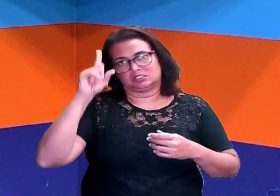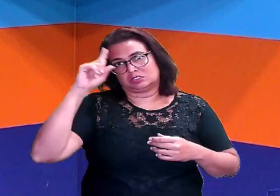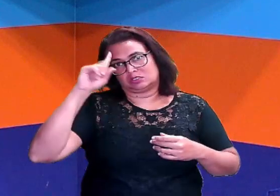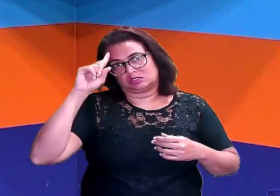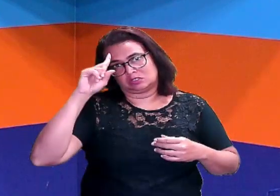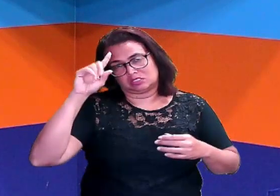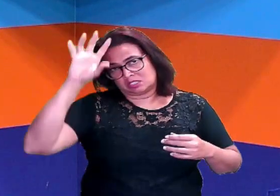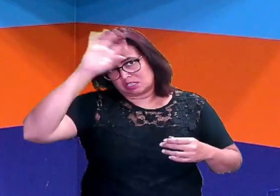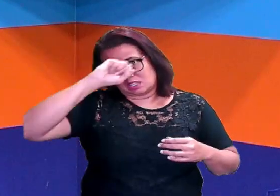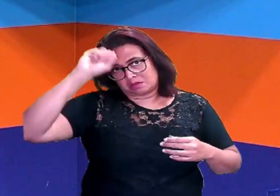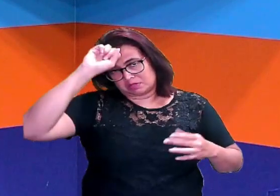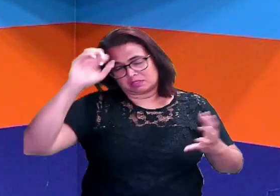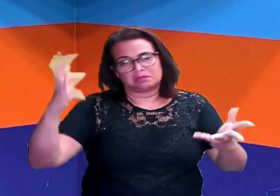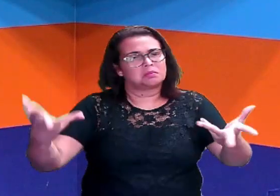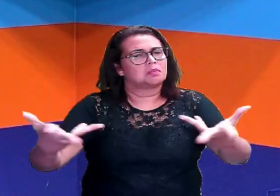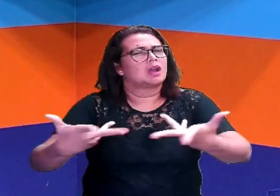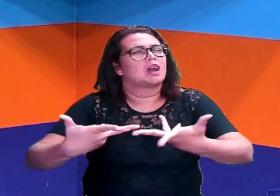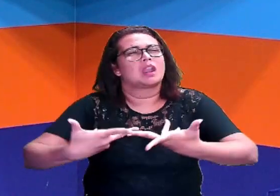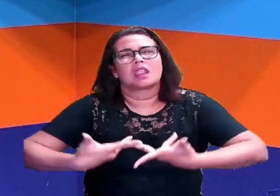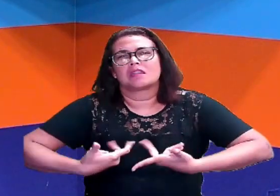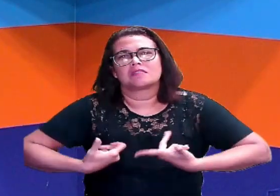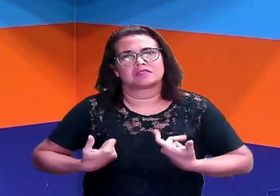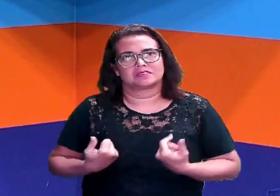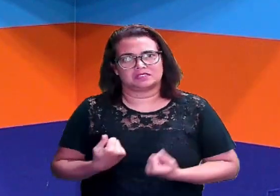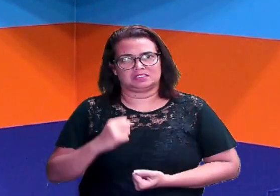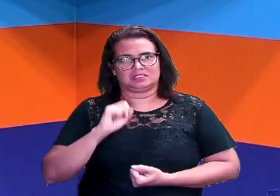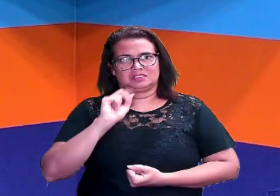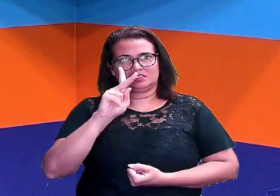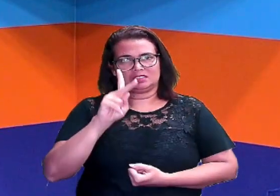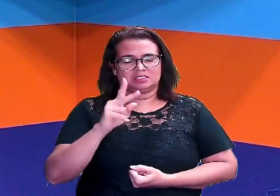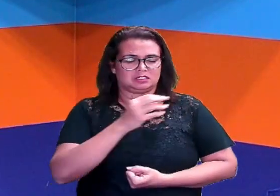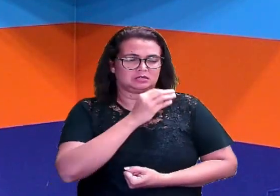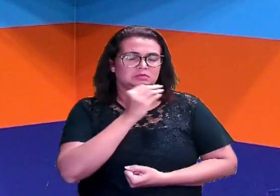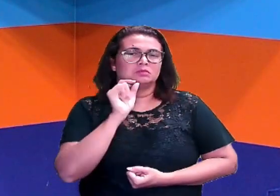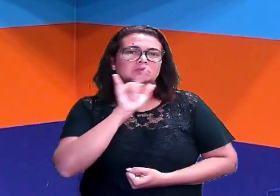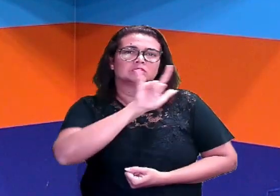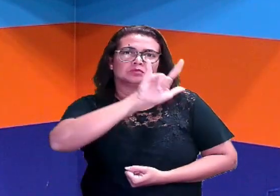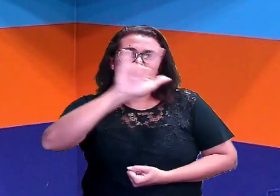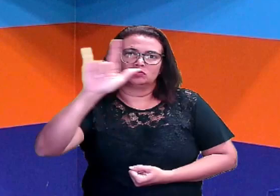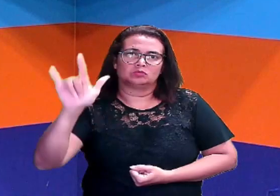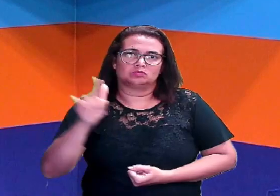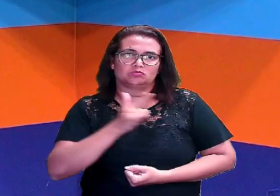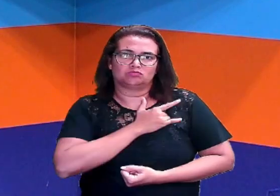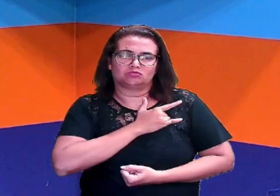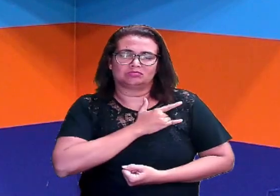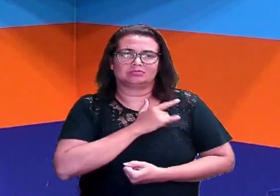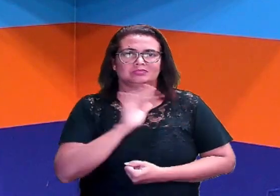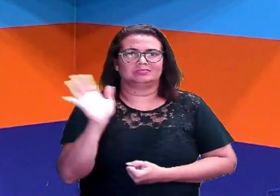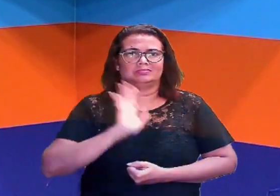maravilhosa com professores maravilhosos. Beijo no coração. Bye, bye.